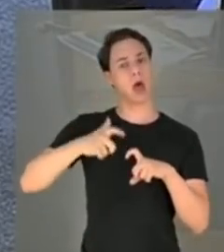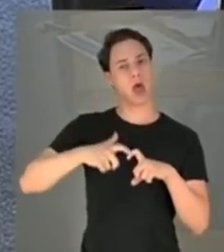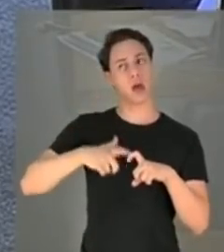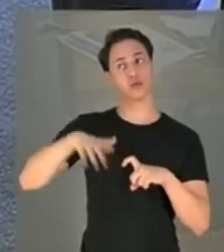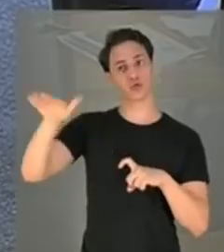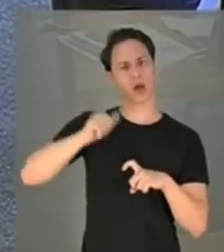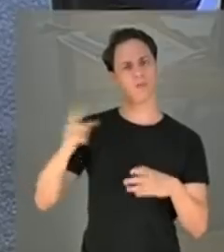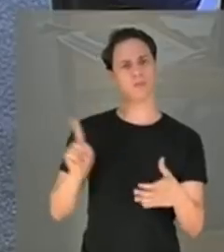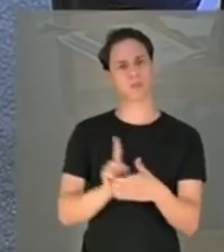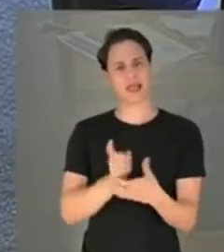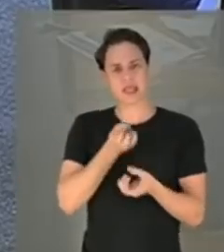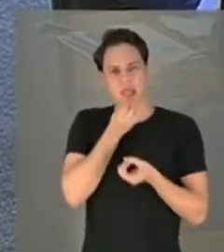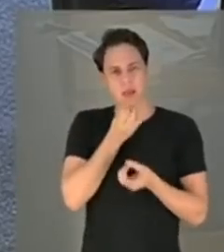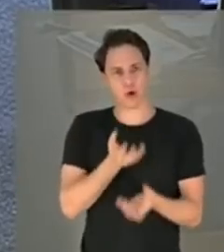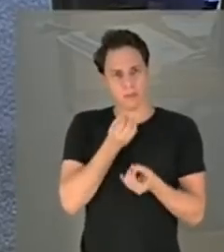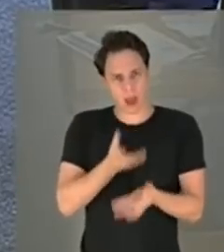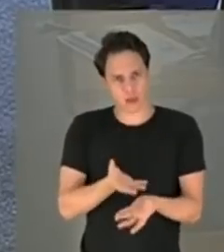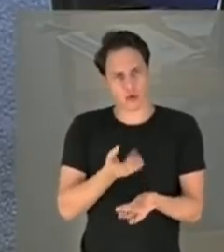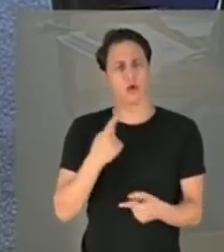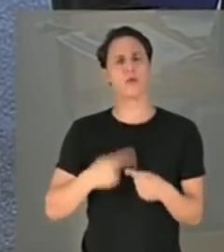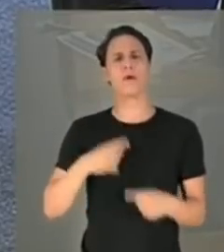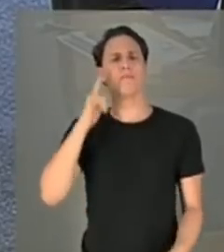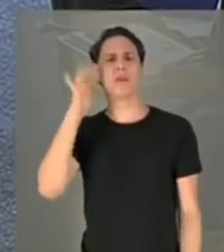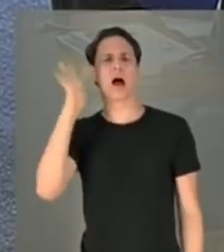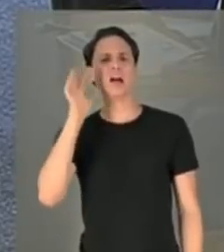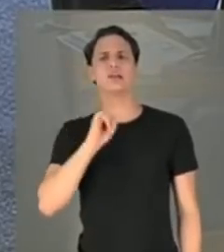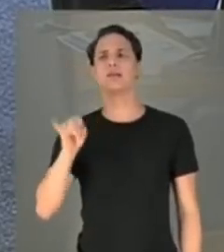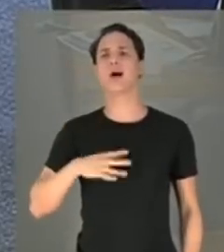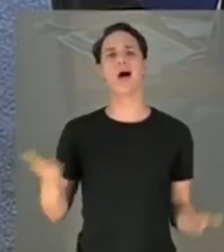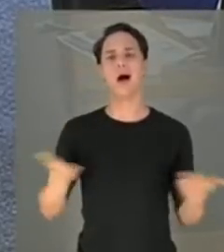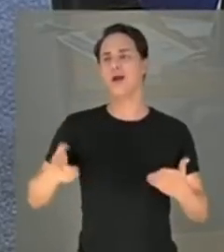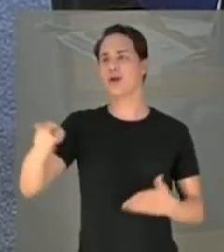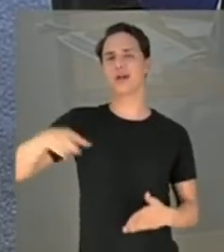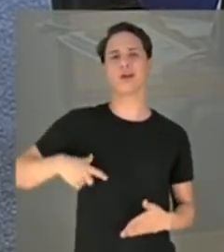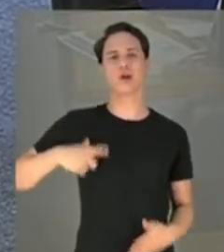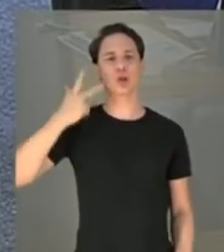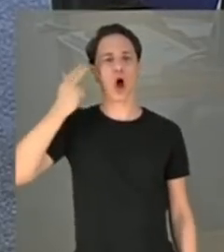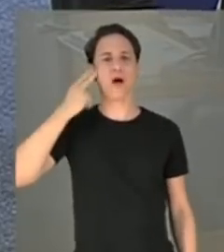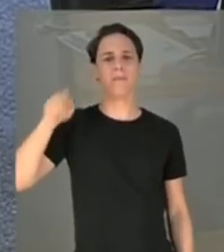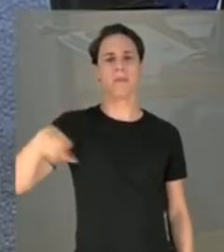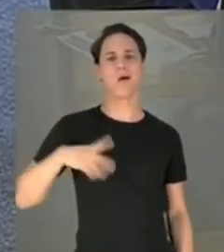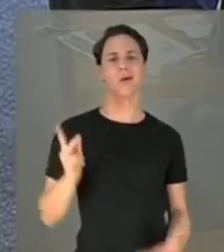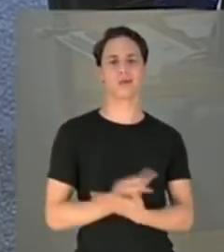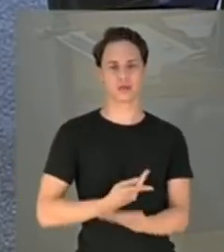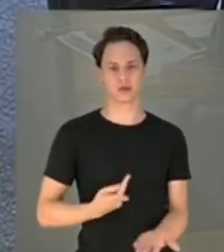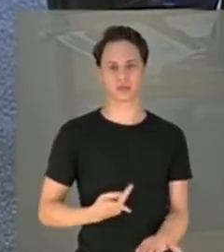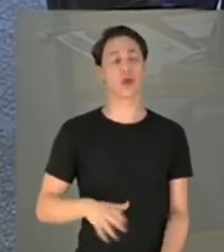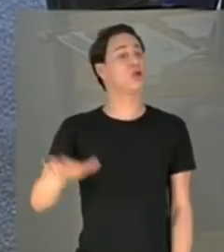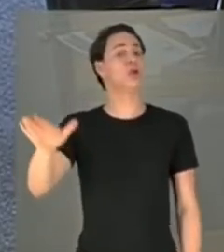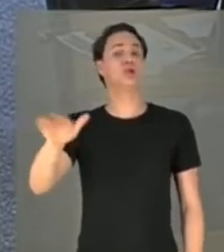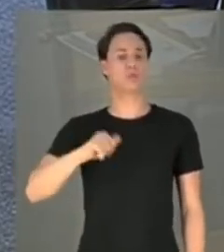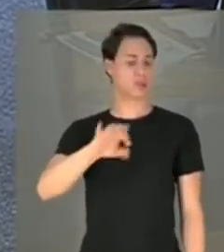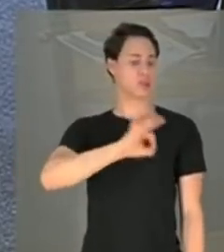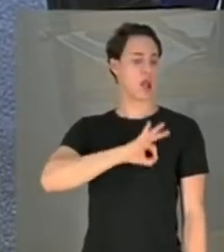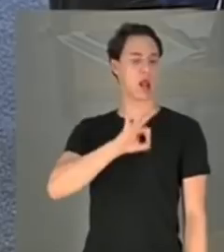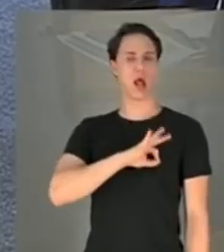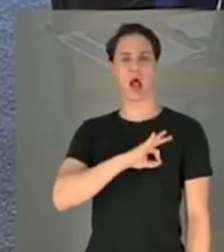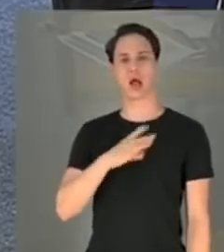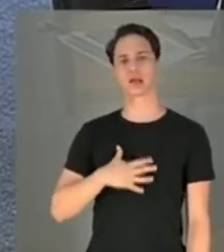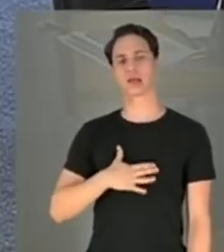prestar o depoimento, porque imagina se a moda pega. Daqui a pouco, delegado de polícia,